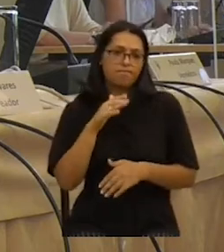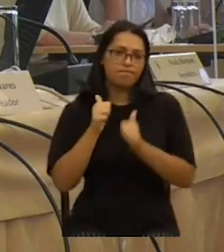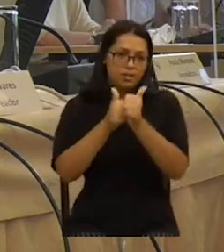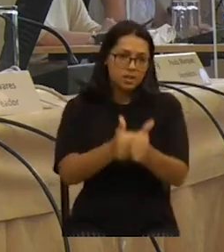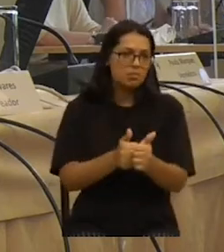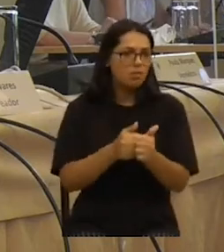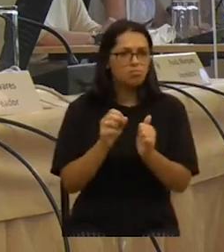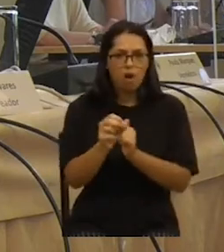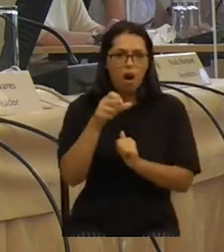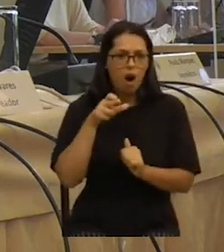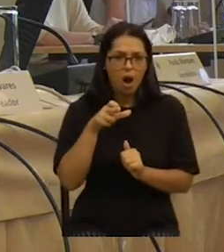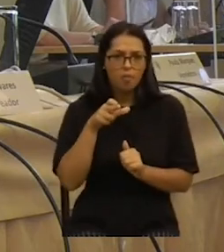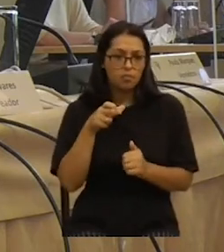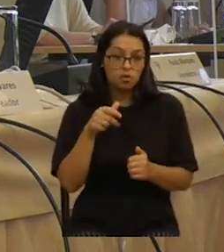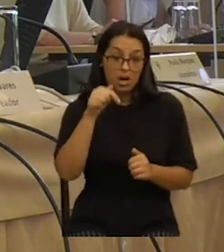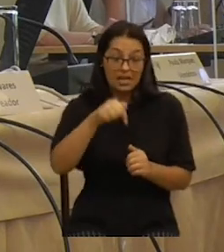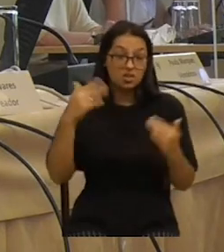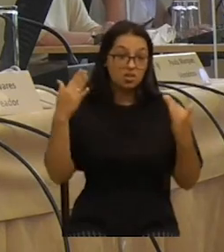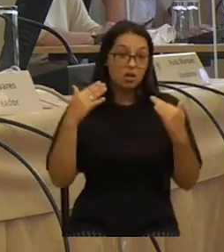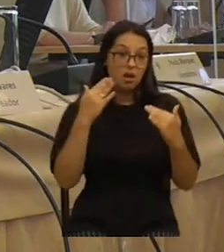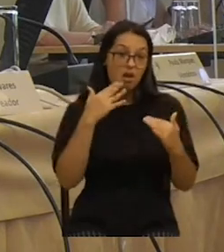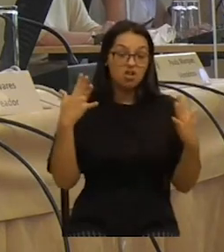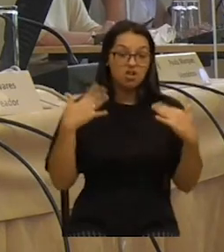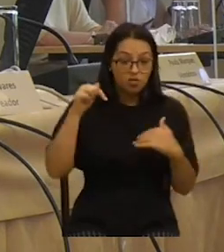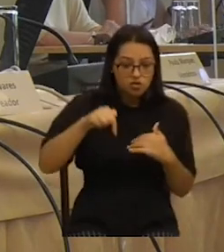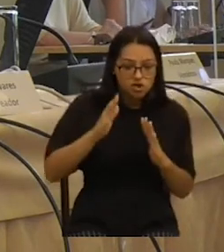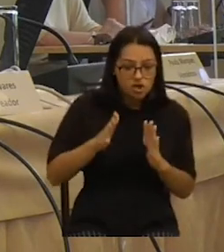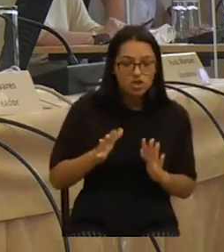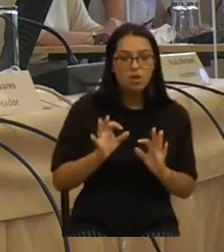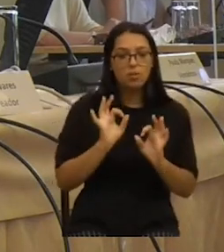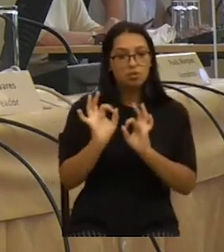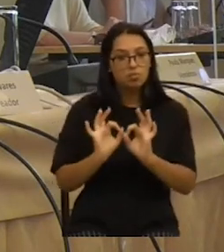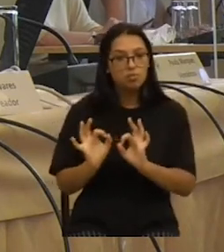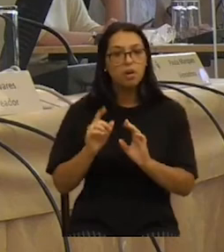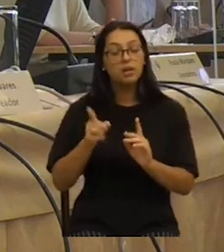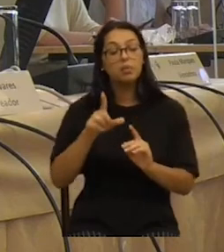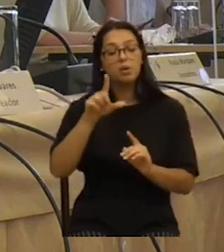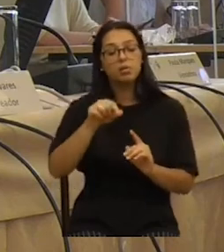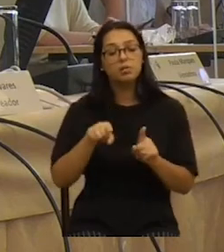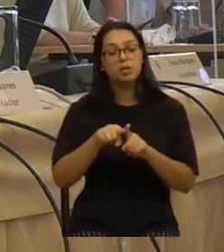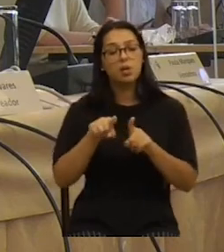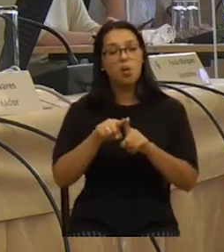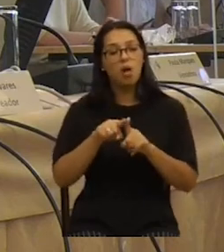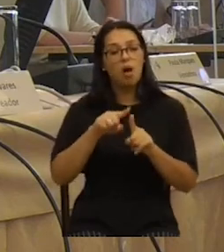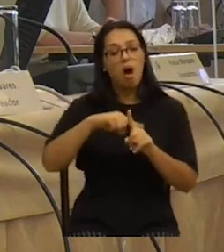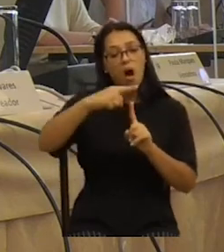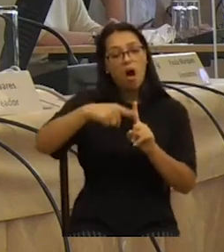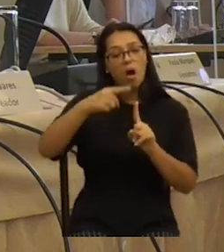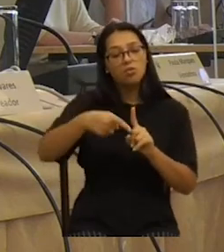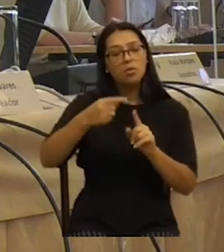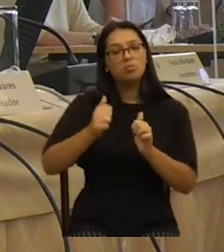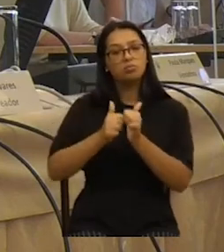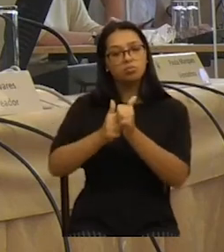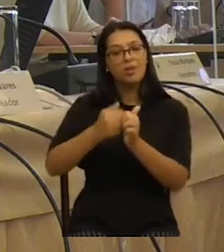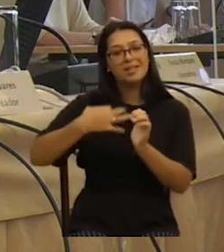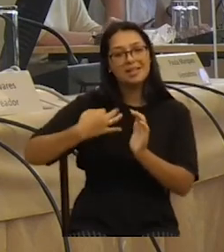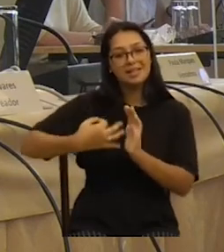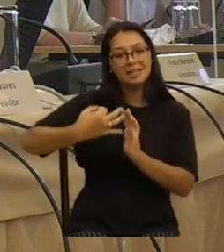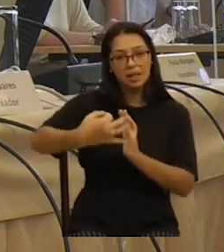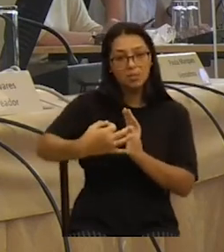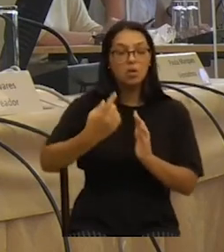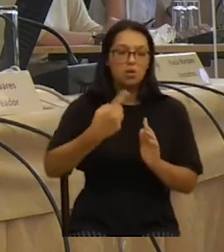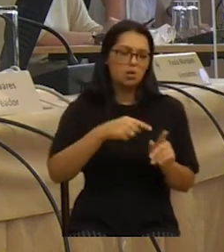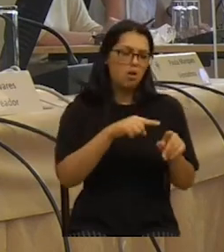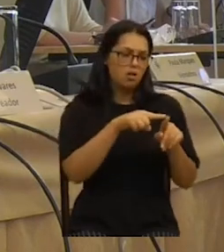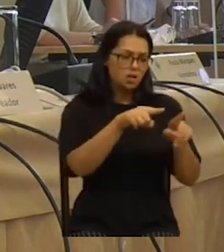rapidamente, que podemos fazer já para este verão e que podemos começar a fazer para ser agregado nos próximos anos. Todos nós sentimos